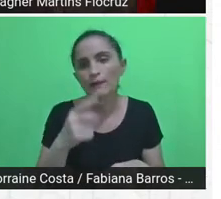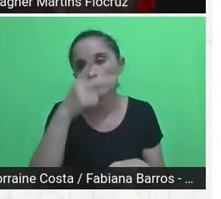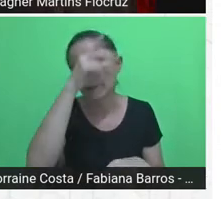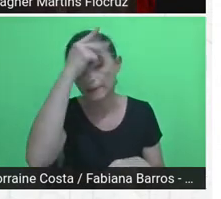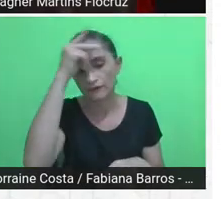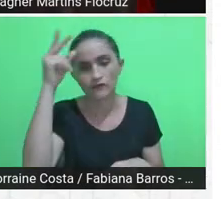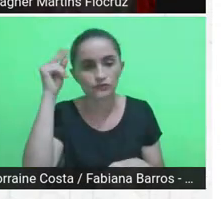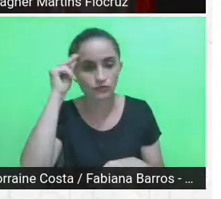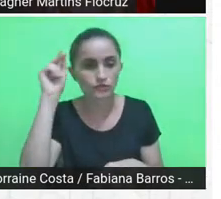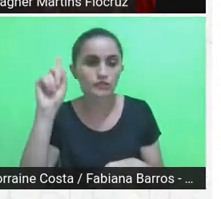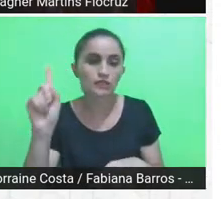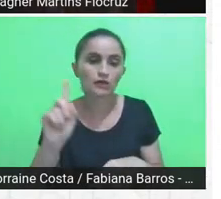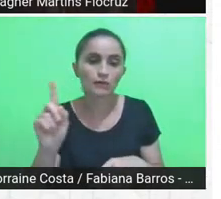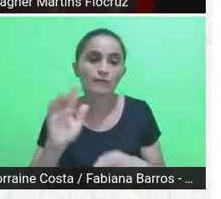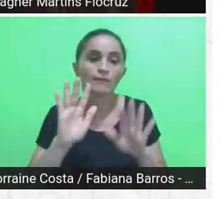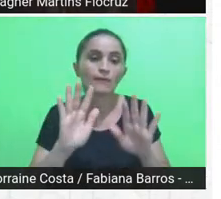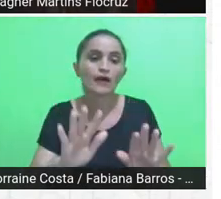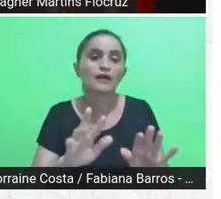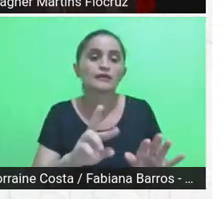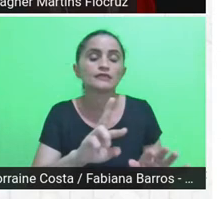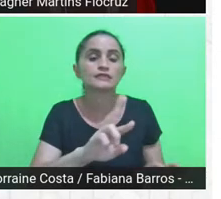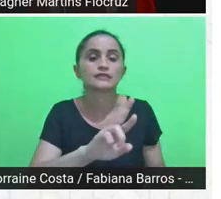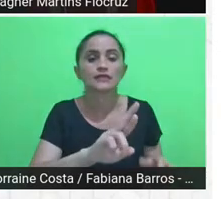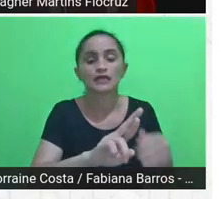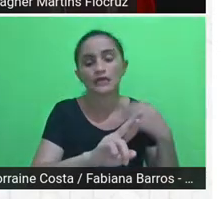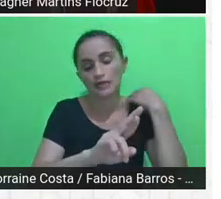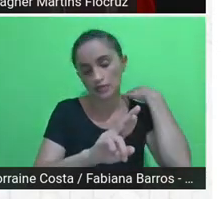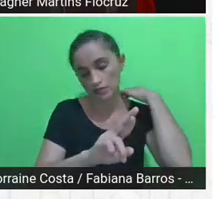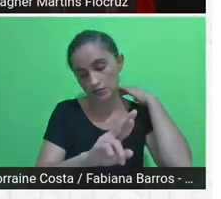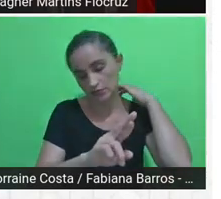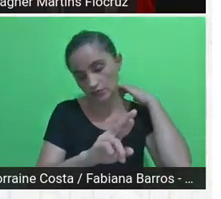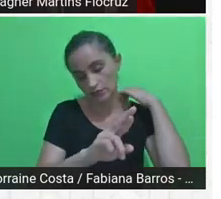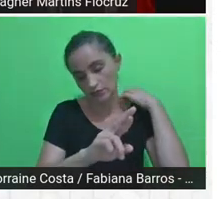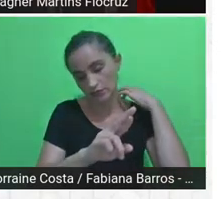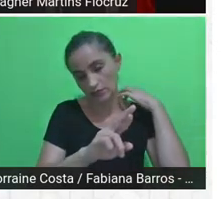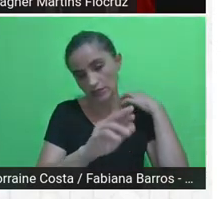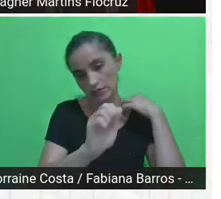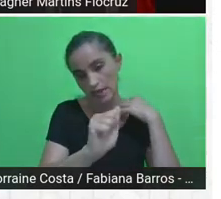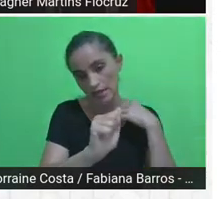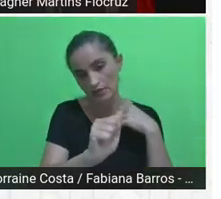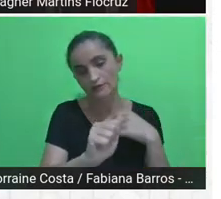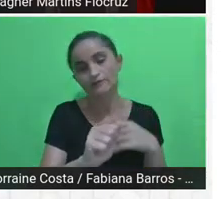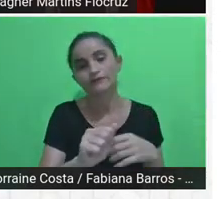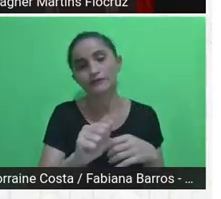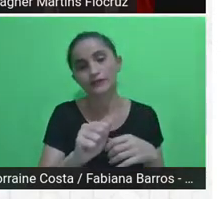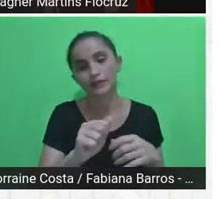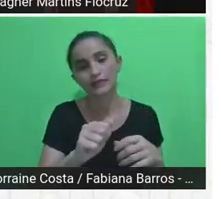como se fosse um município. E muitas dessas regiões